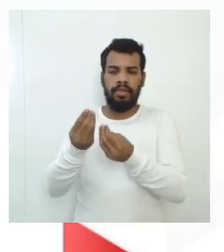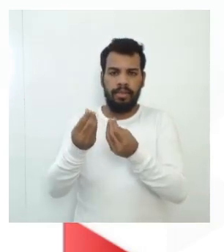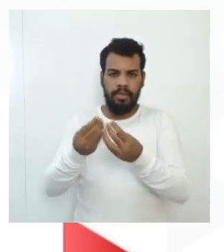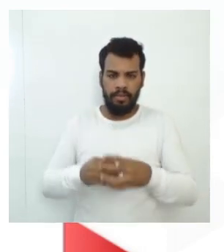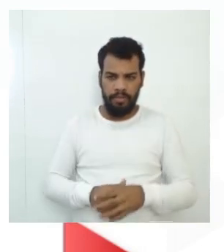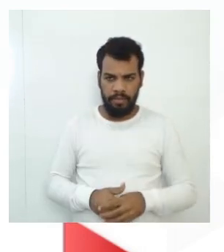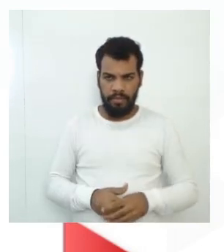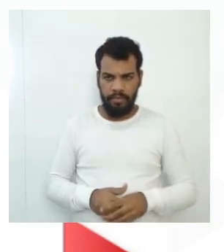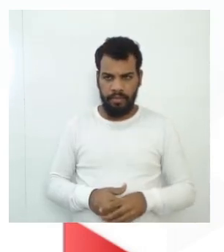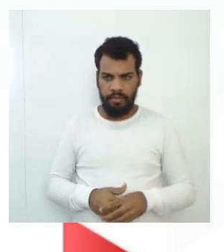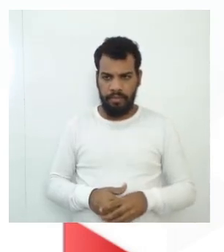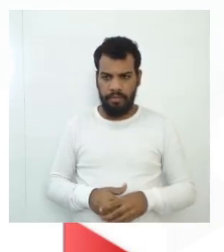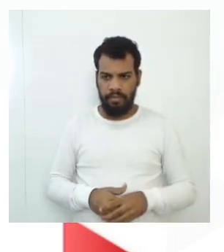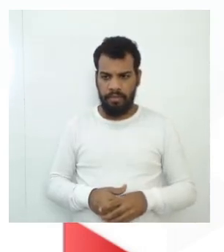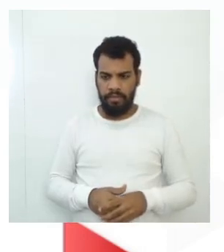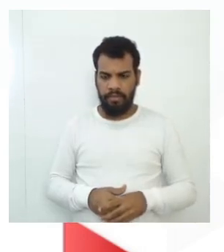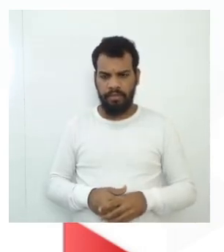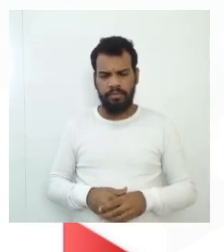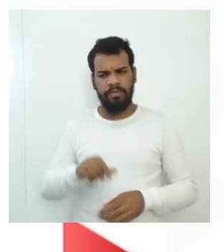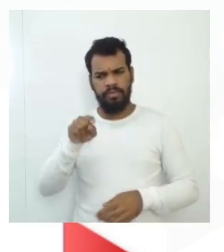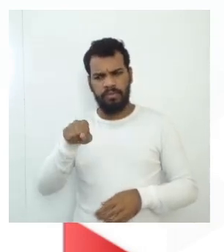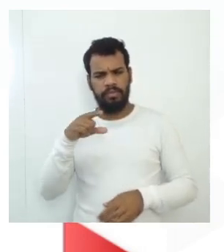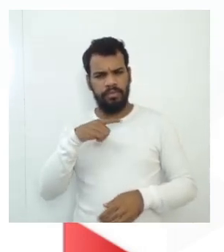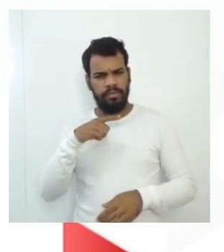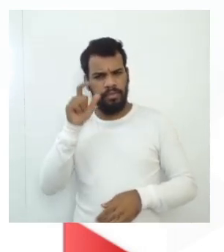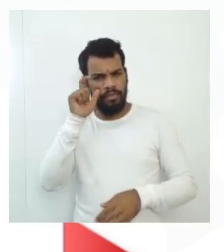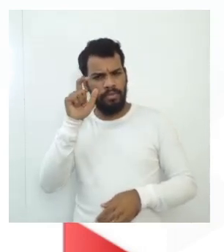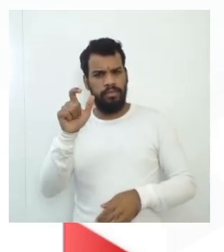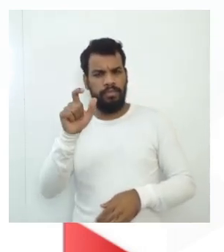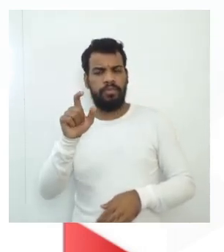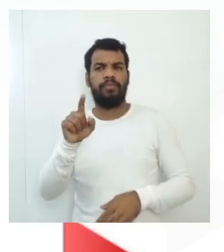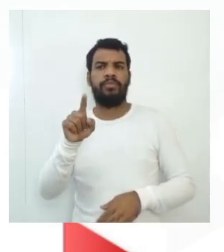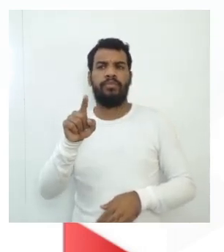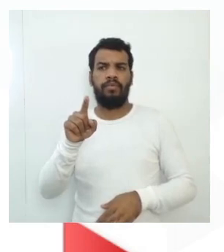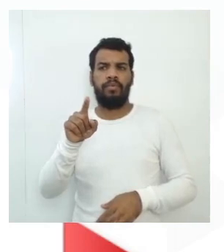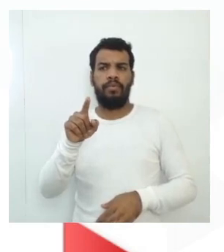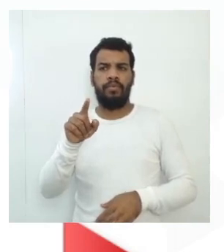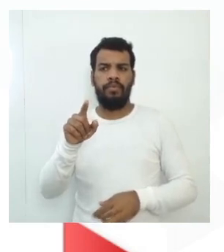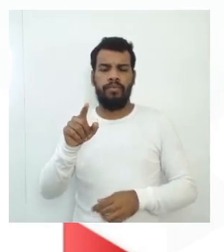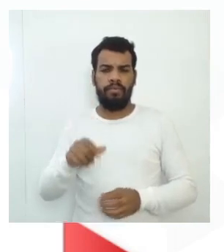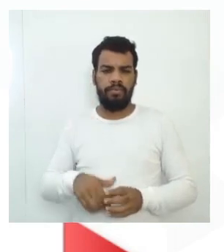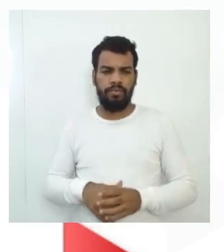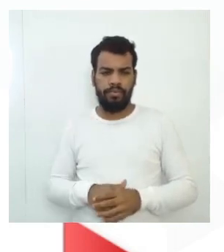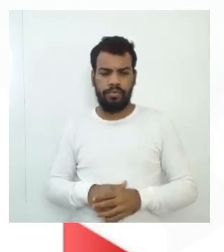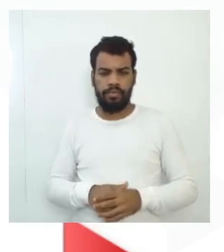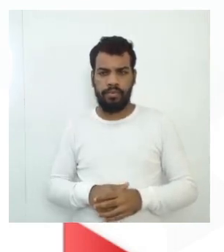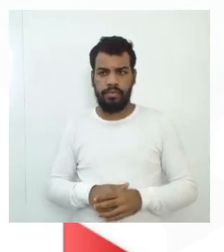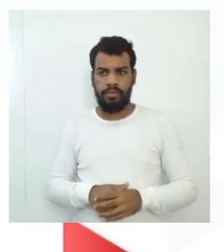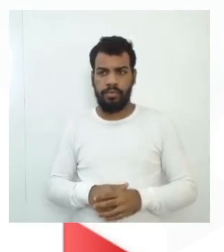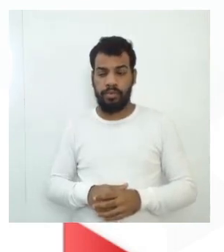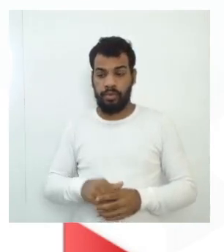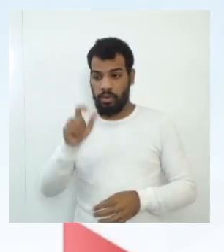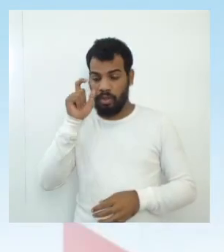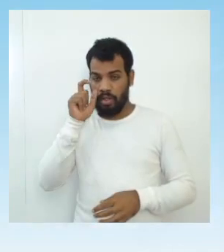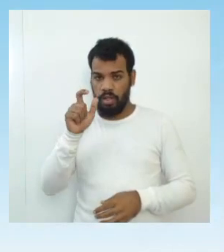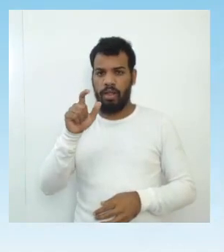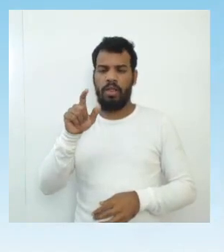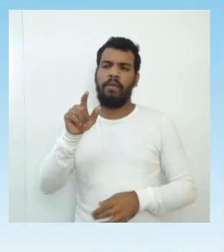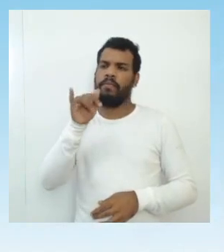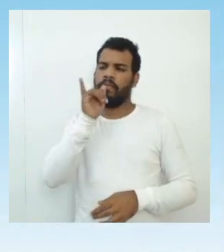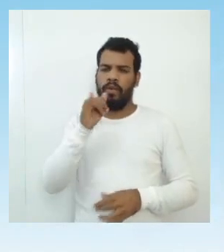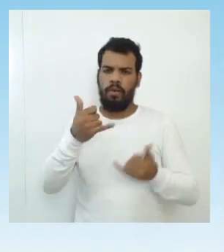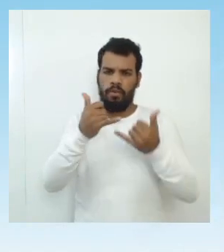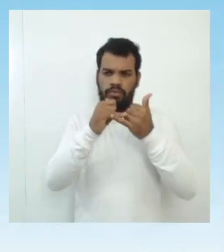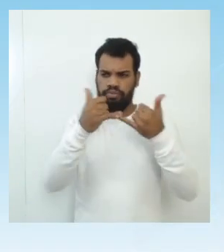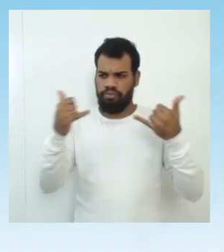Uma propriedade interessante é que, quando uma corrente elétrica flui em certos tipos de